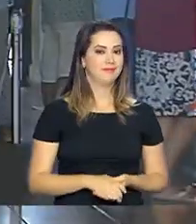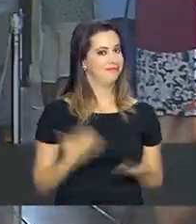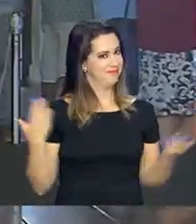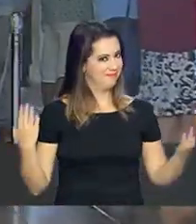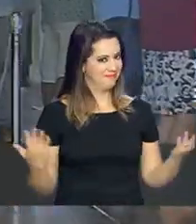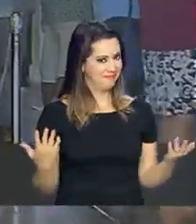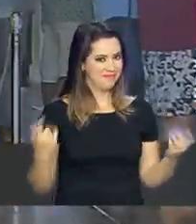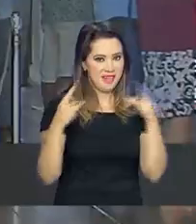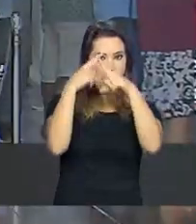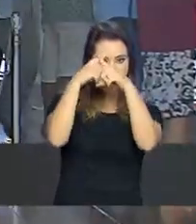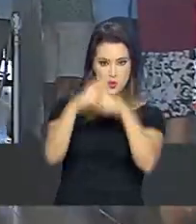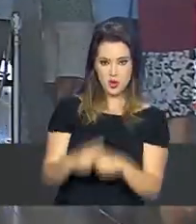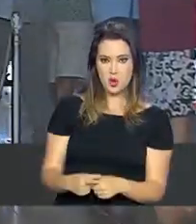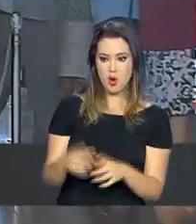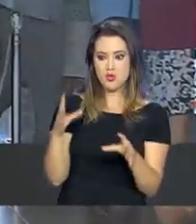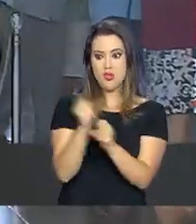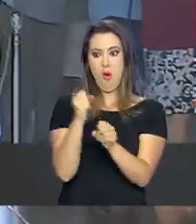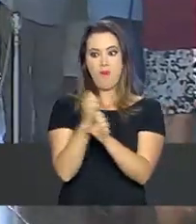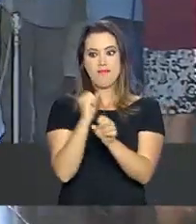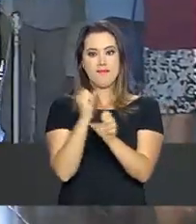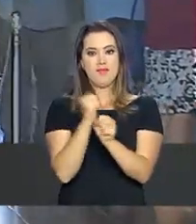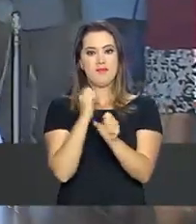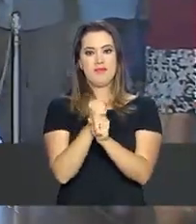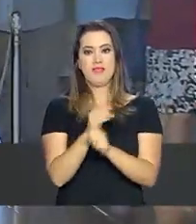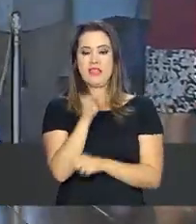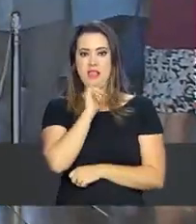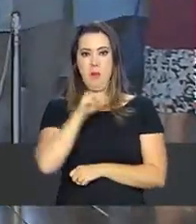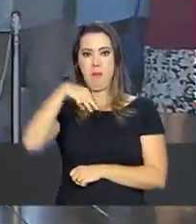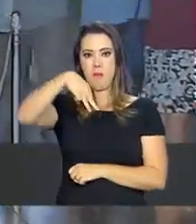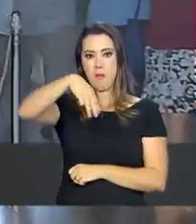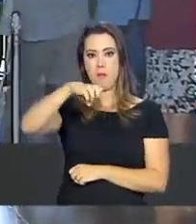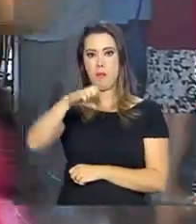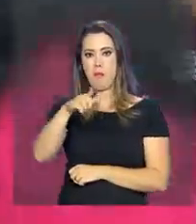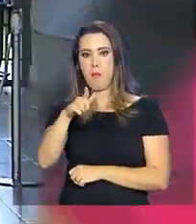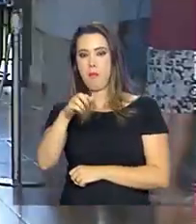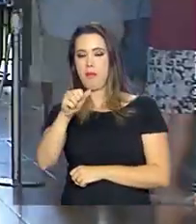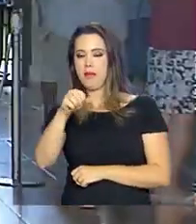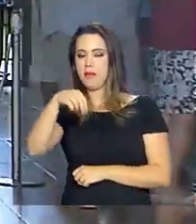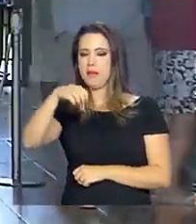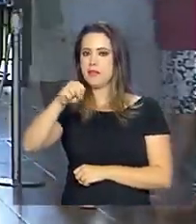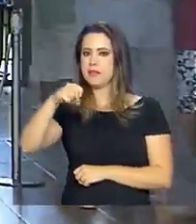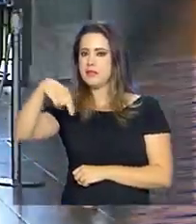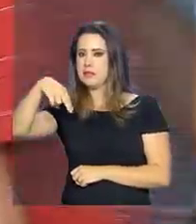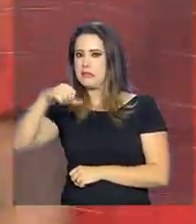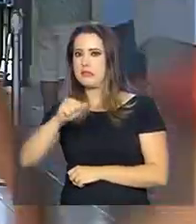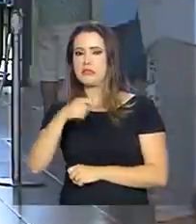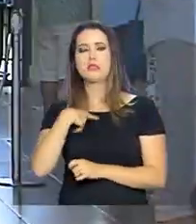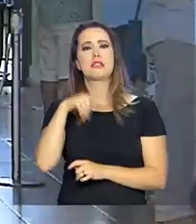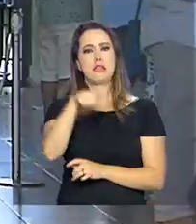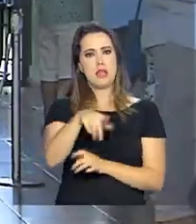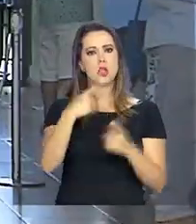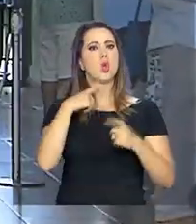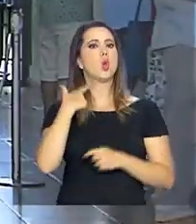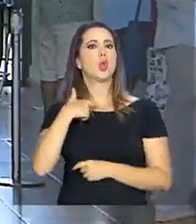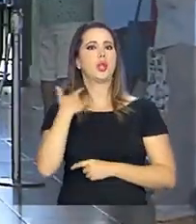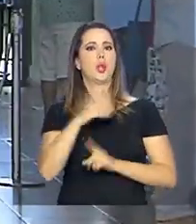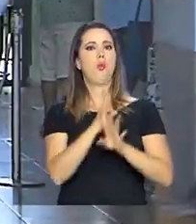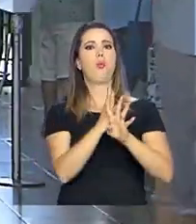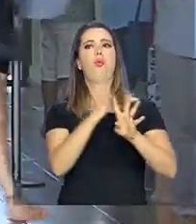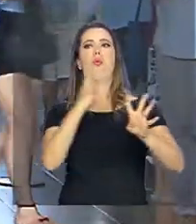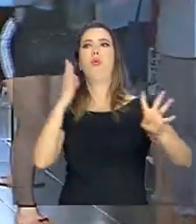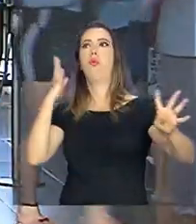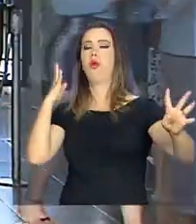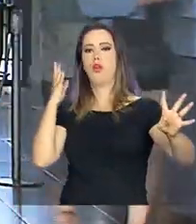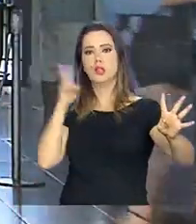jogos das loterias ficam acumulados, como por exemplo a Mega Sena, as casas lotéricas ficam lotadas com filas quilométricas.